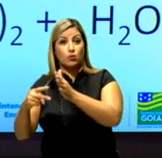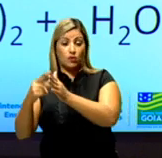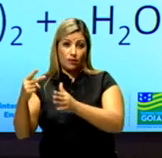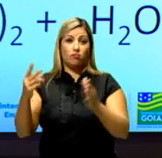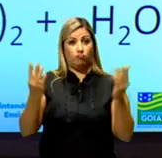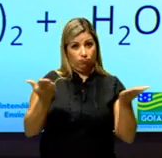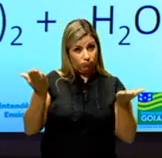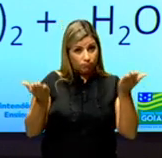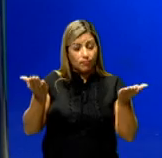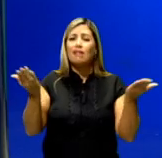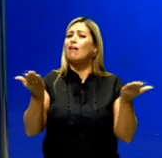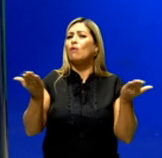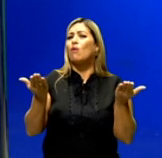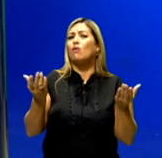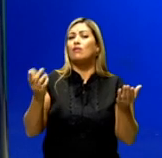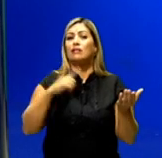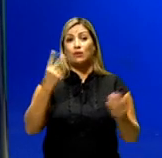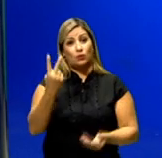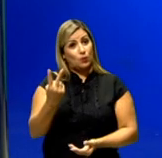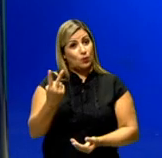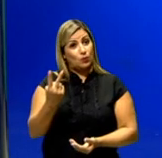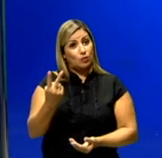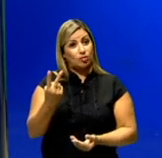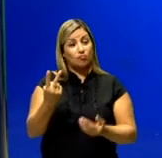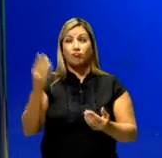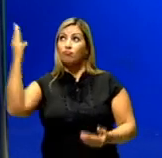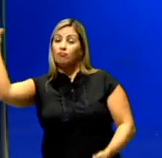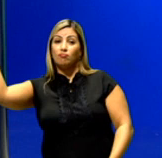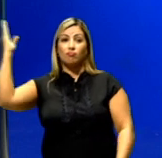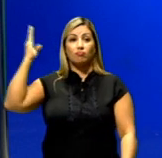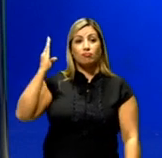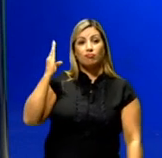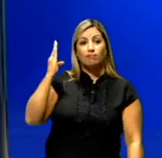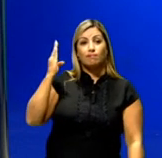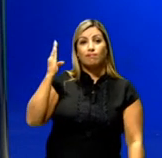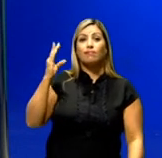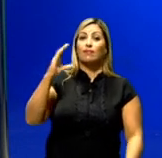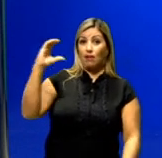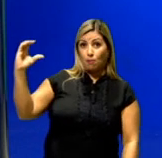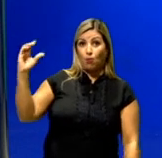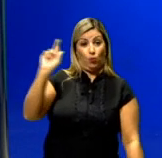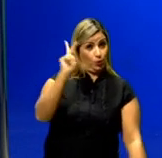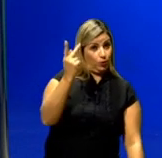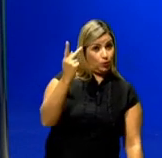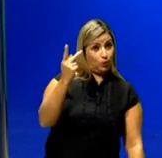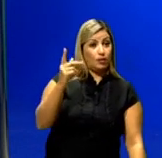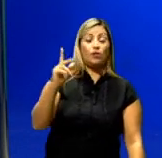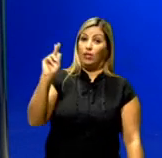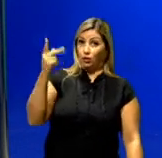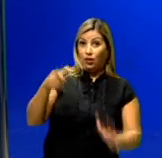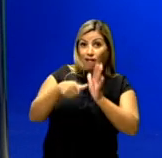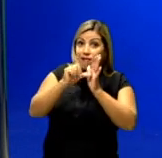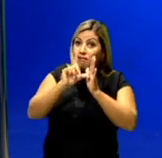produto. E agora, professora, tem dois. Carbono e hidrogênio. Lembra do segredo? Hidrogênio sempre é o